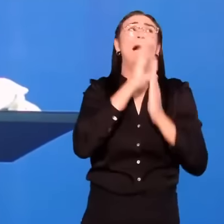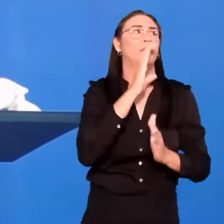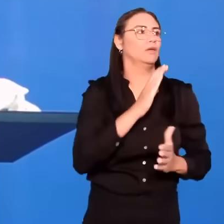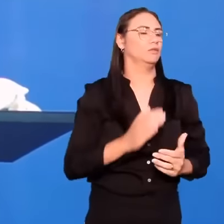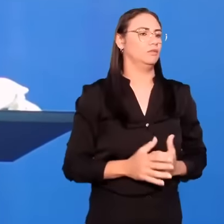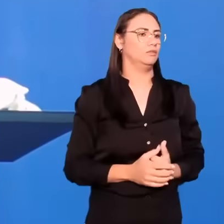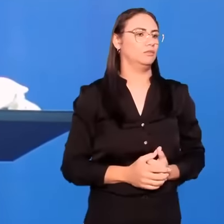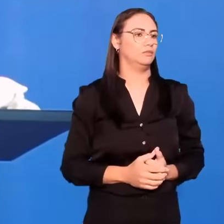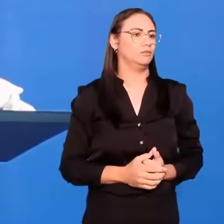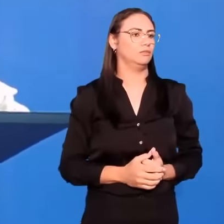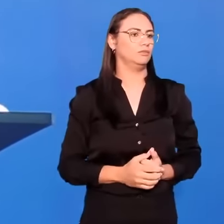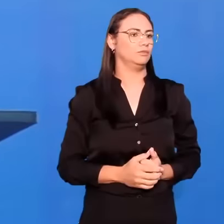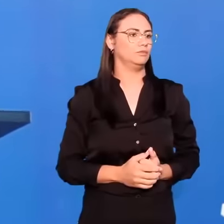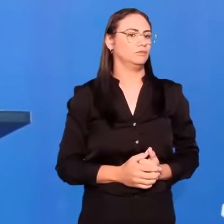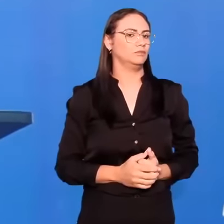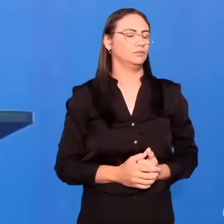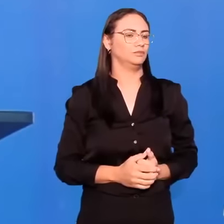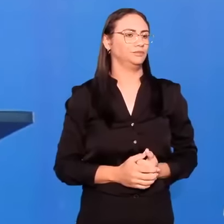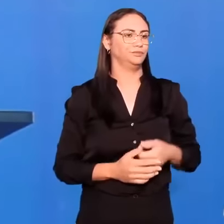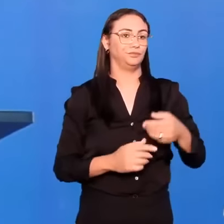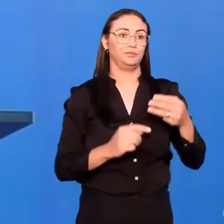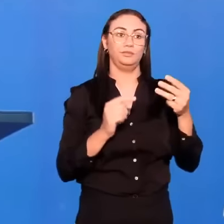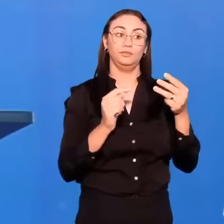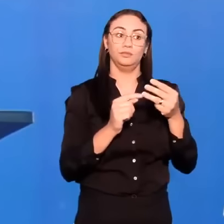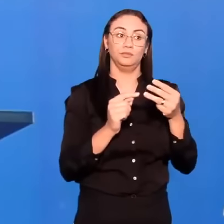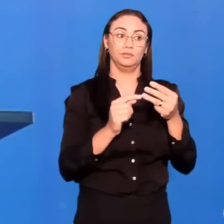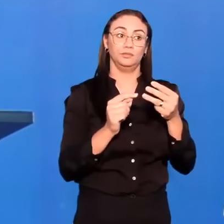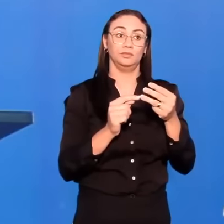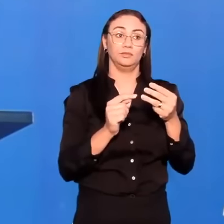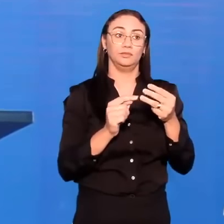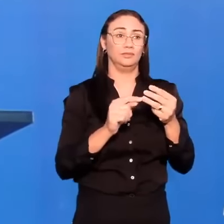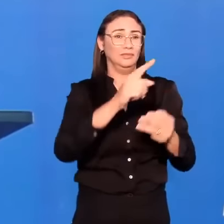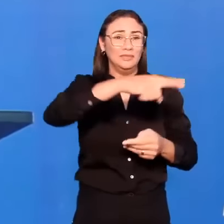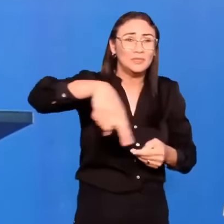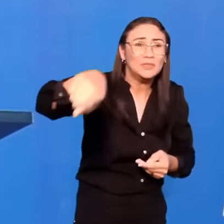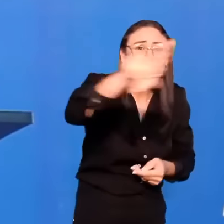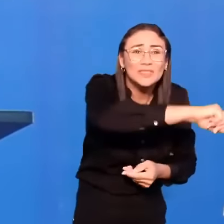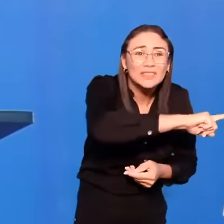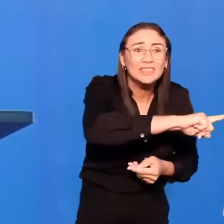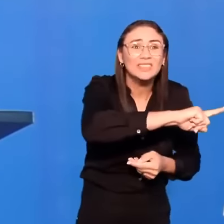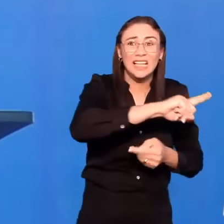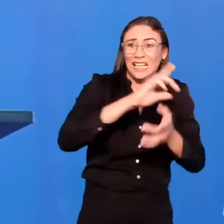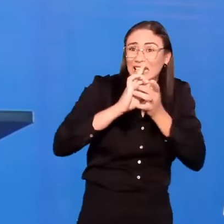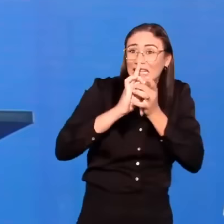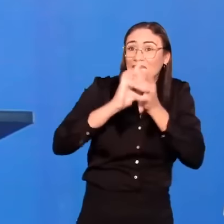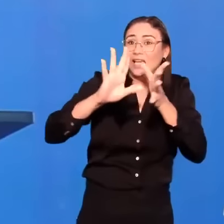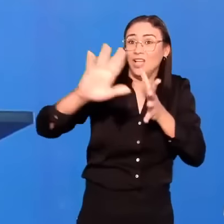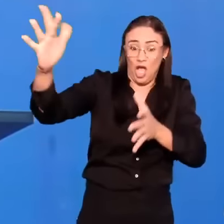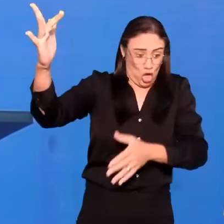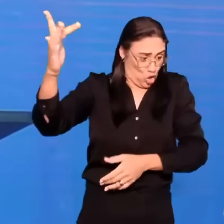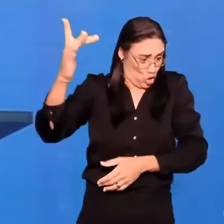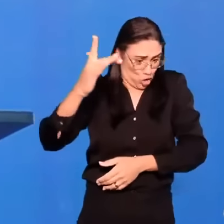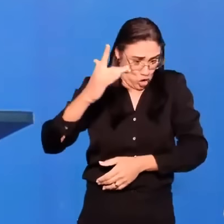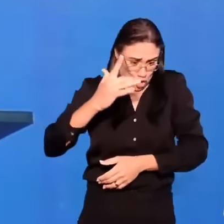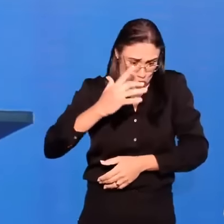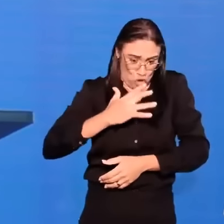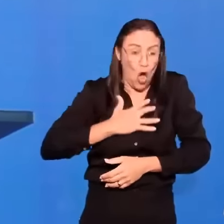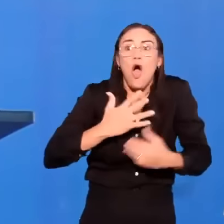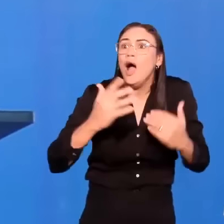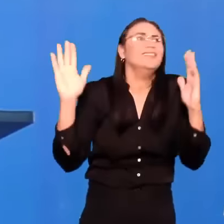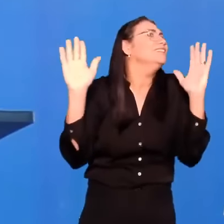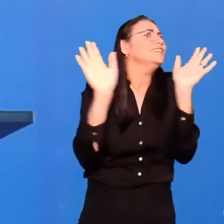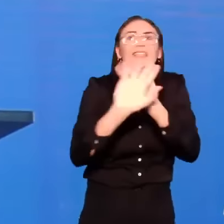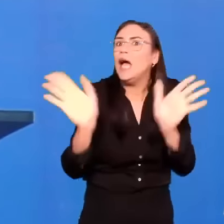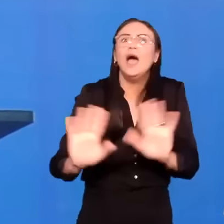Terceiro, não permitir que ninguém toque nele. Ou seu marido e esposa presente.